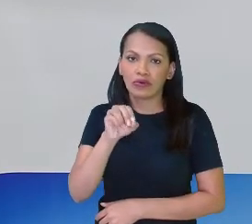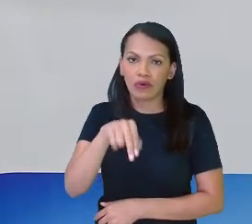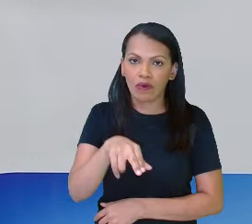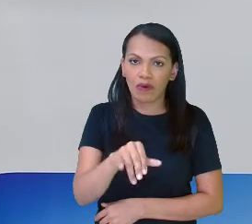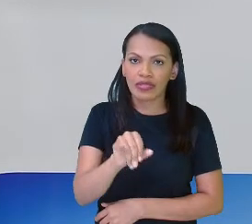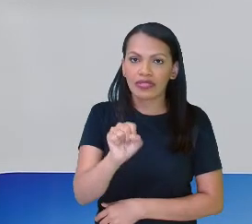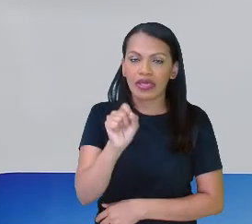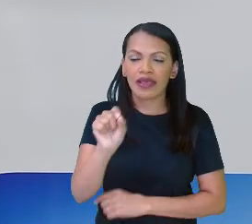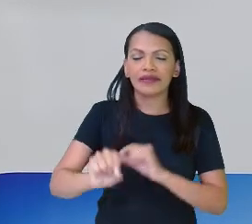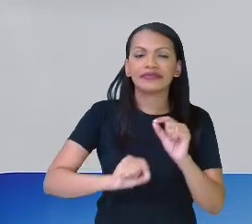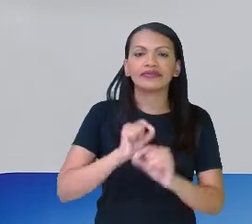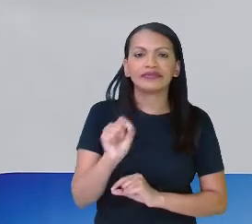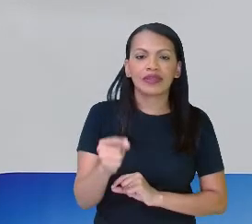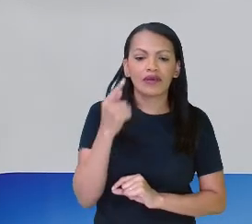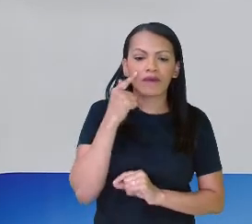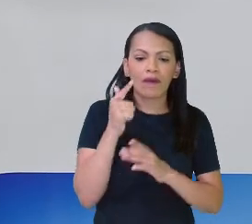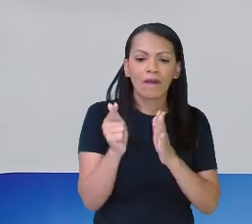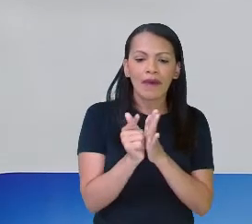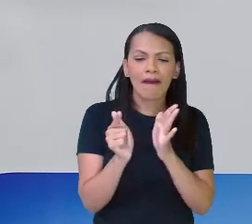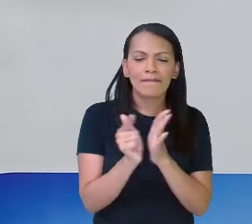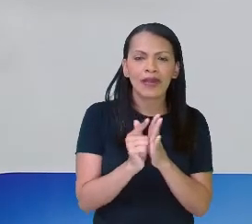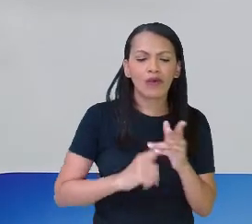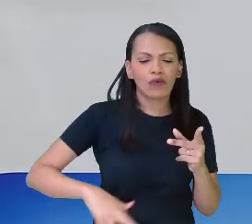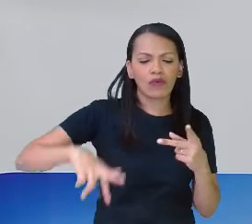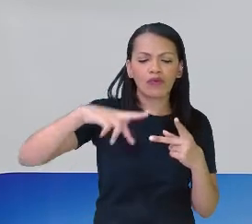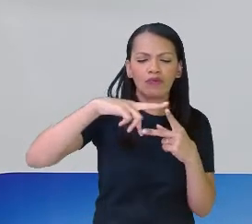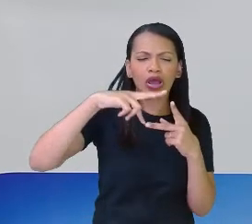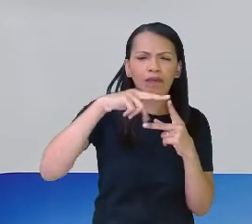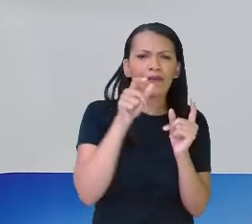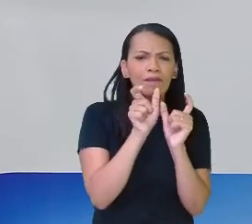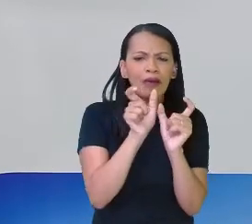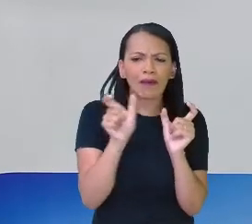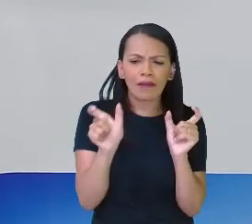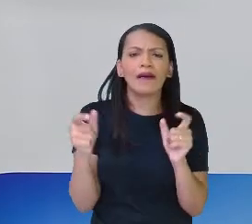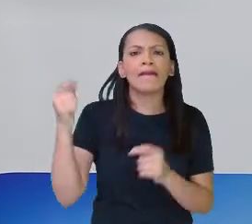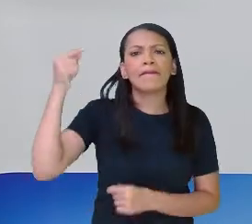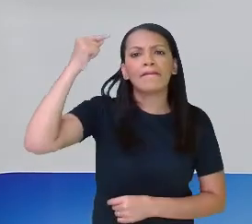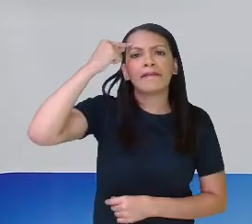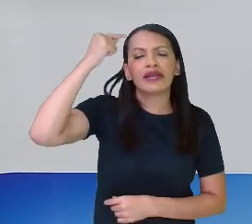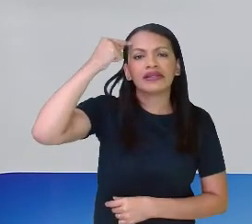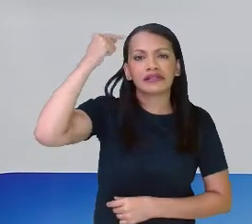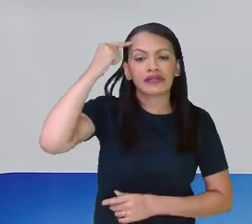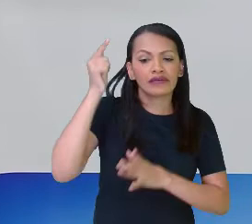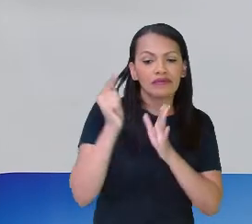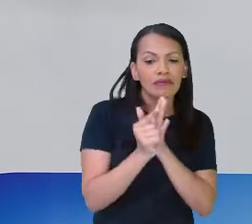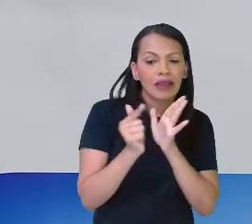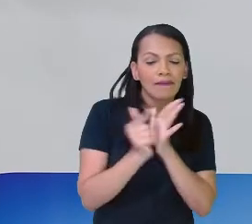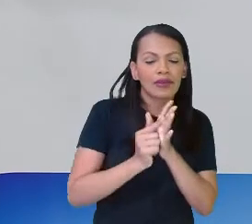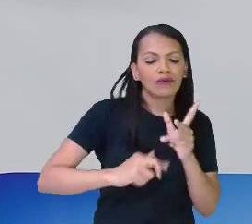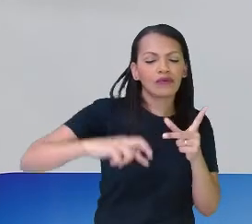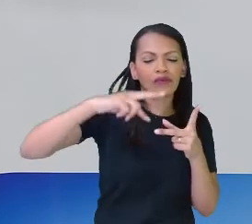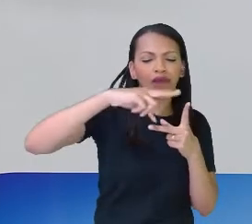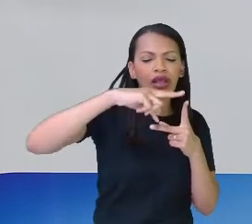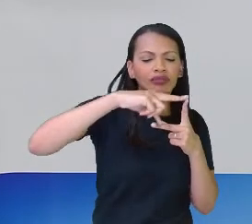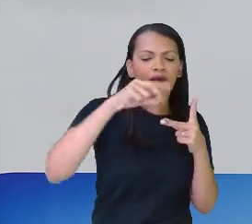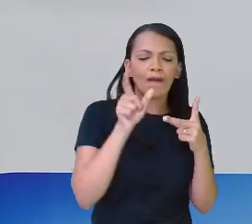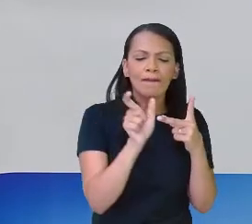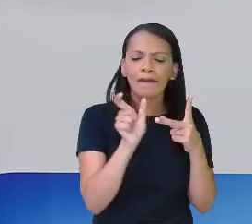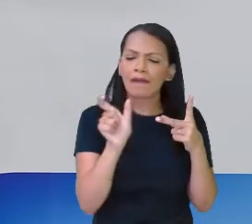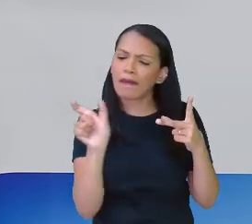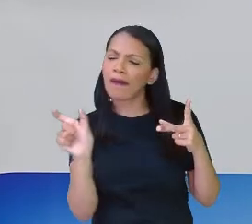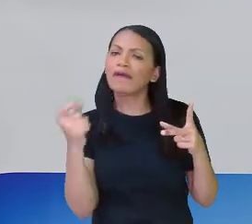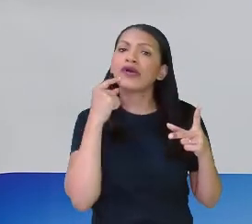nada mais é que um papel quadriculado, então pensa aí no papel quadriculado e já de início,